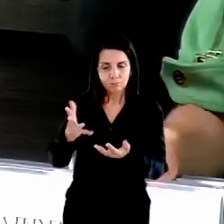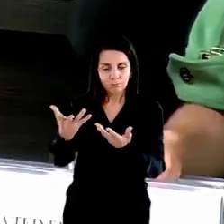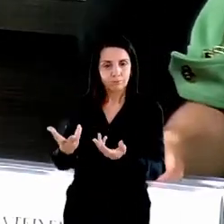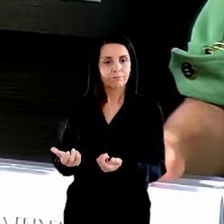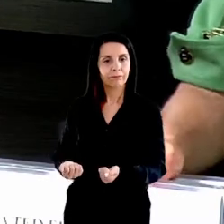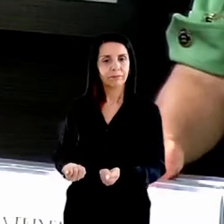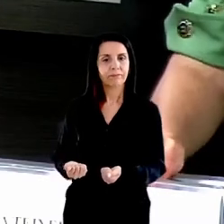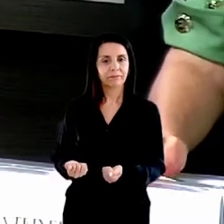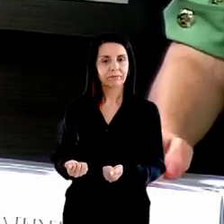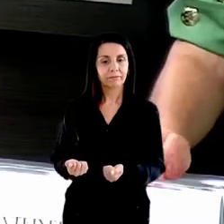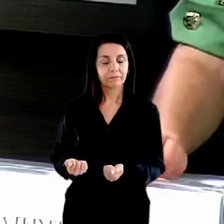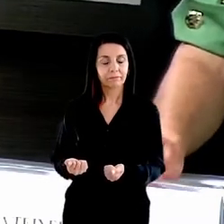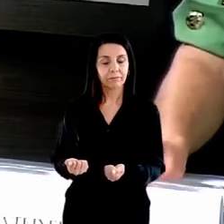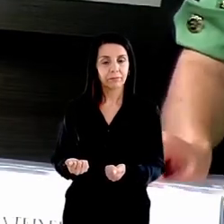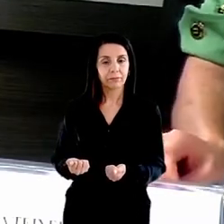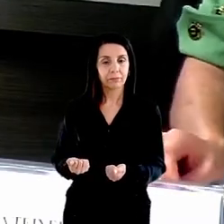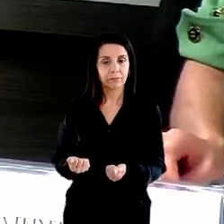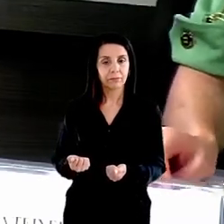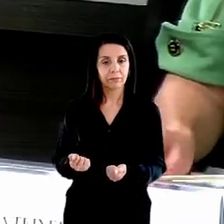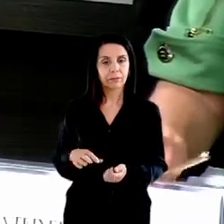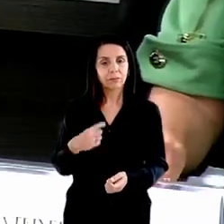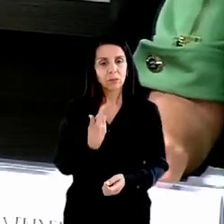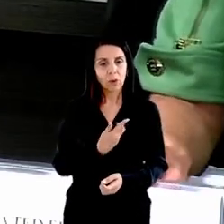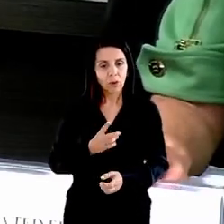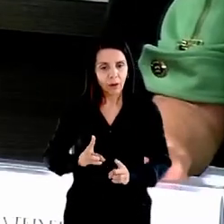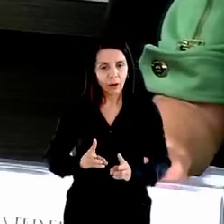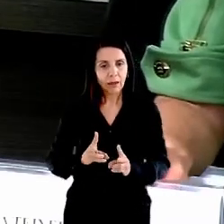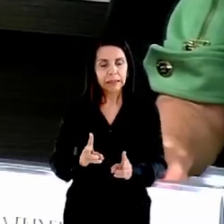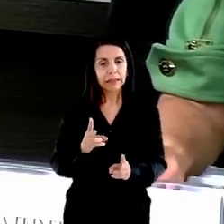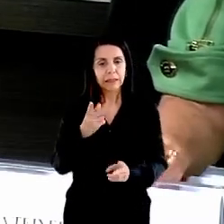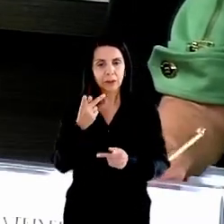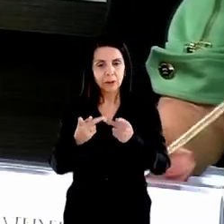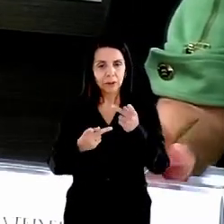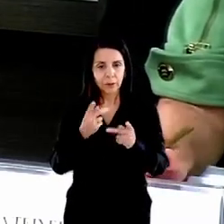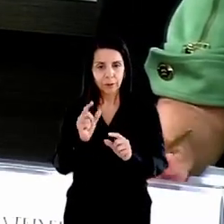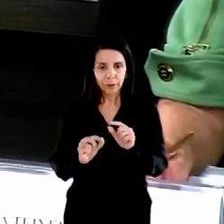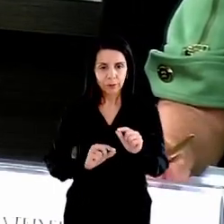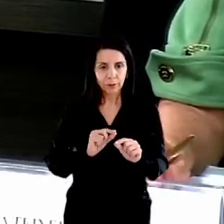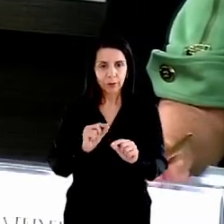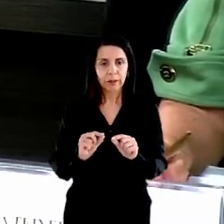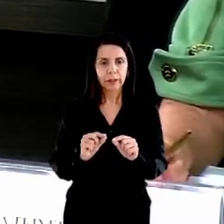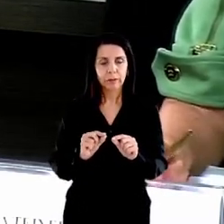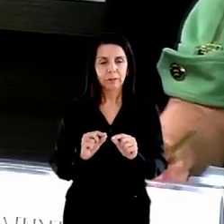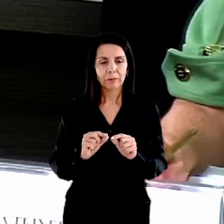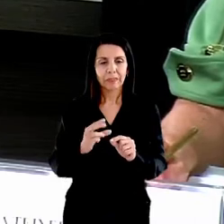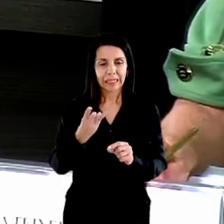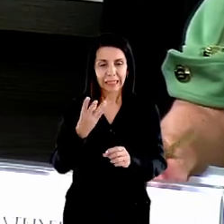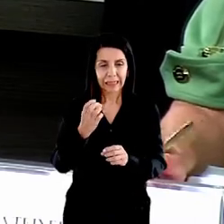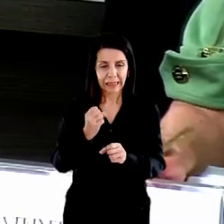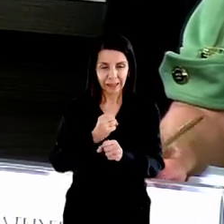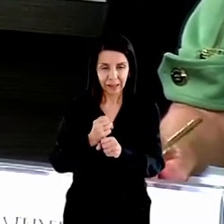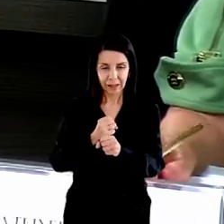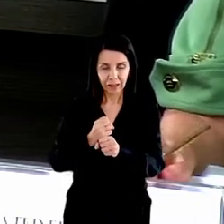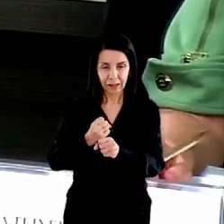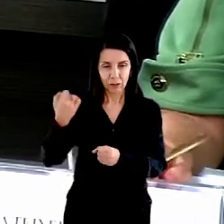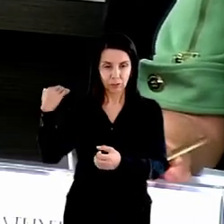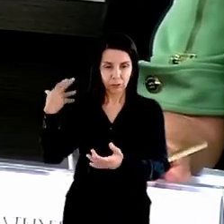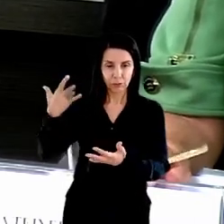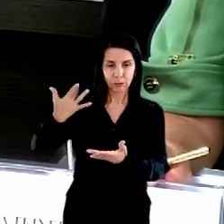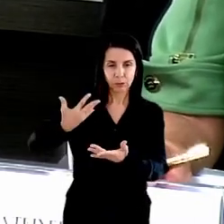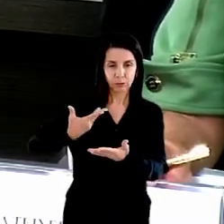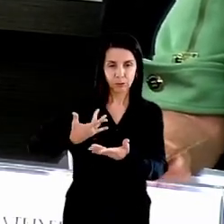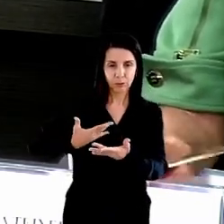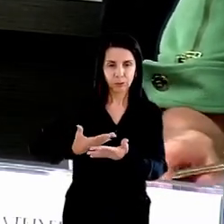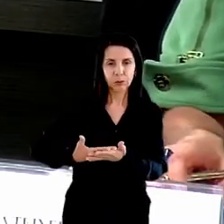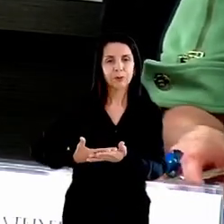A gente sempre diz na Ação da Cidadania e ao longo desses quase 30 anos de luta contra a fome que, quando uma